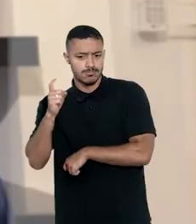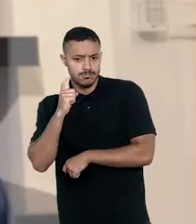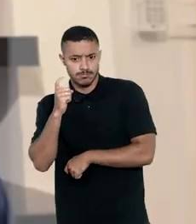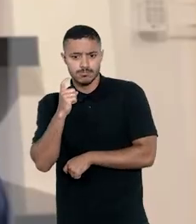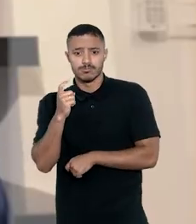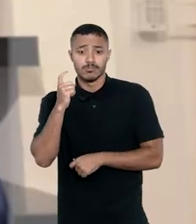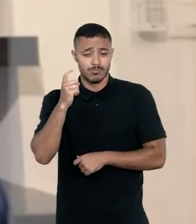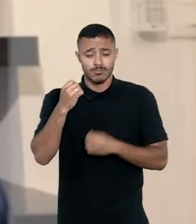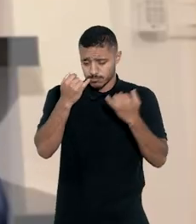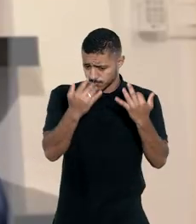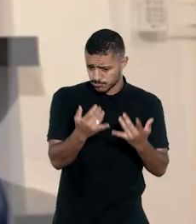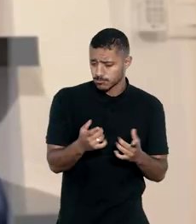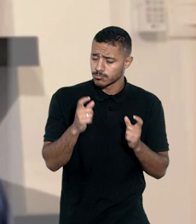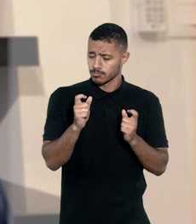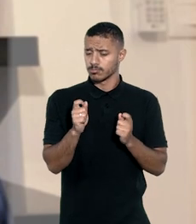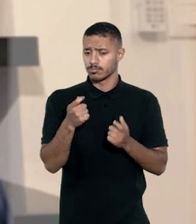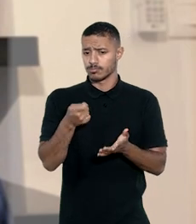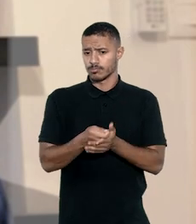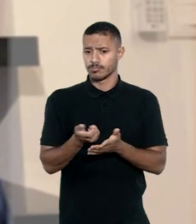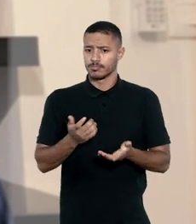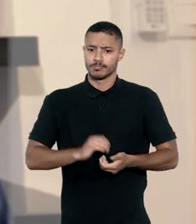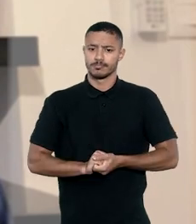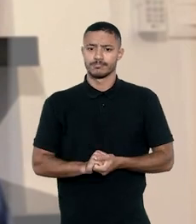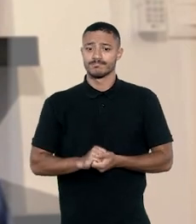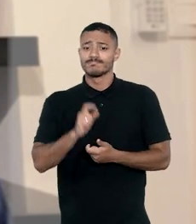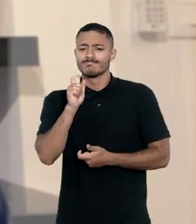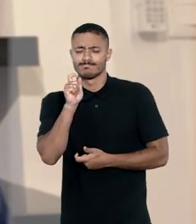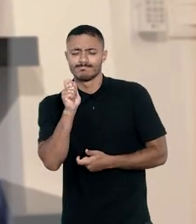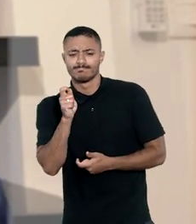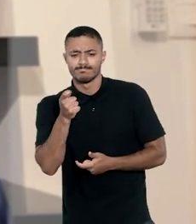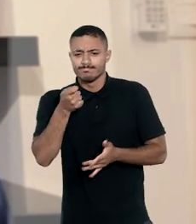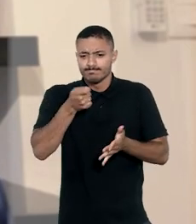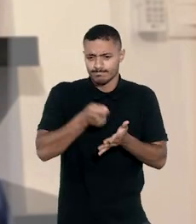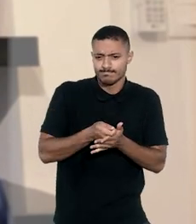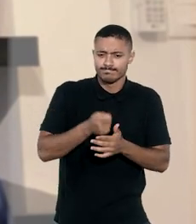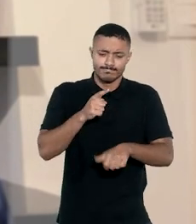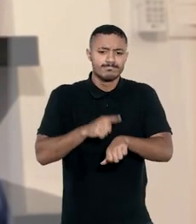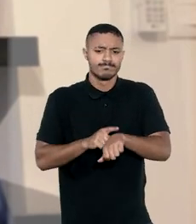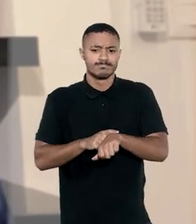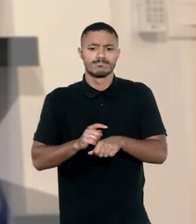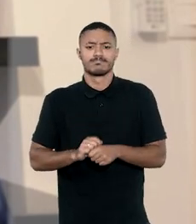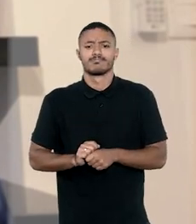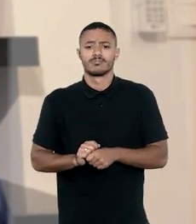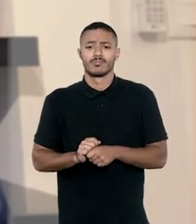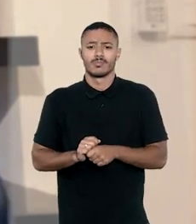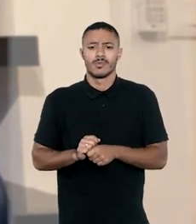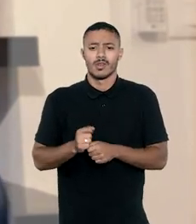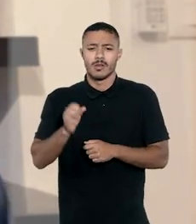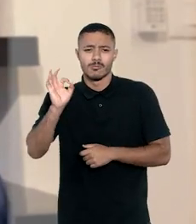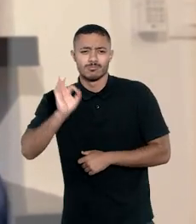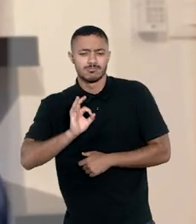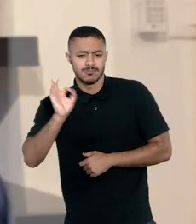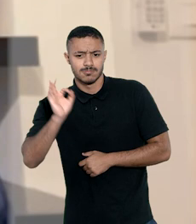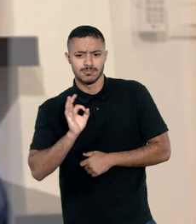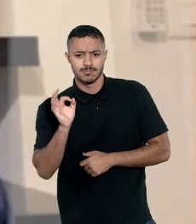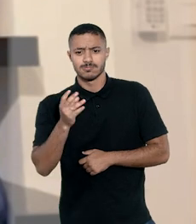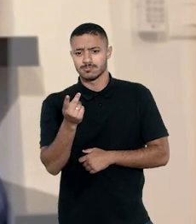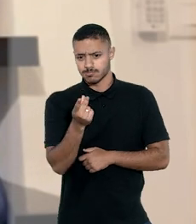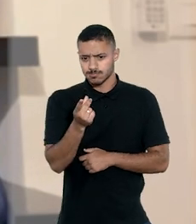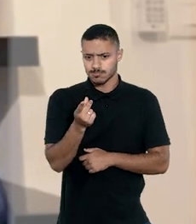aferível. Este advogado explica como funciona o pagamento desses encargos. O que é o honorário sucumbencial? É um